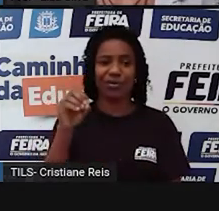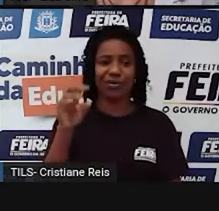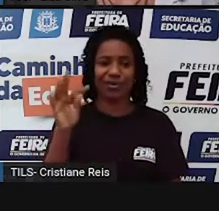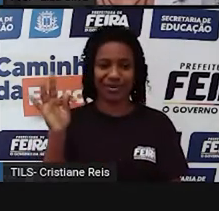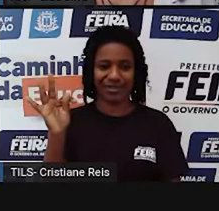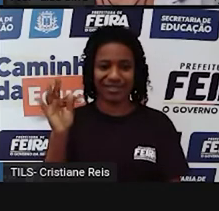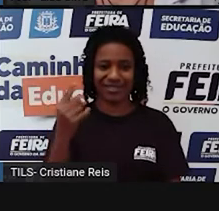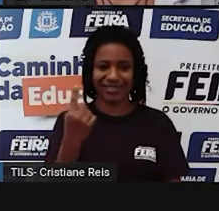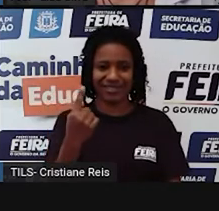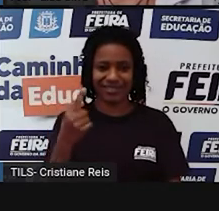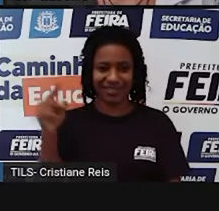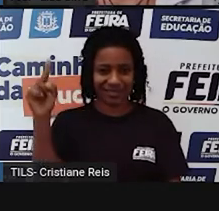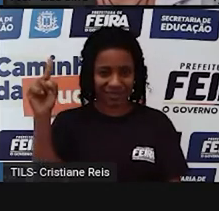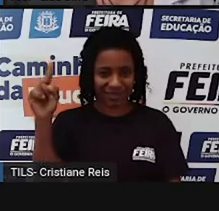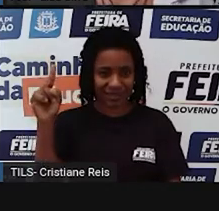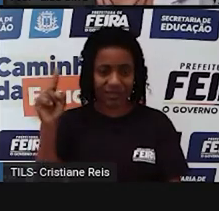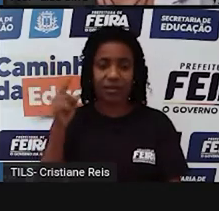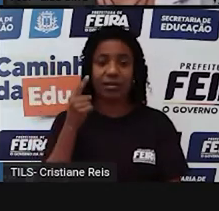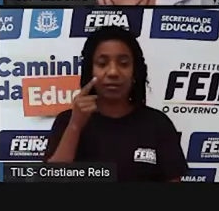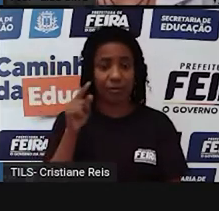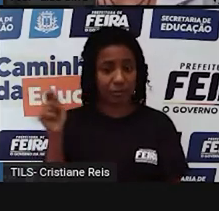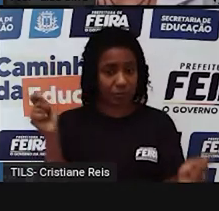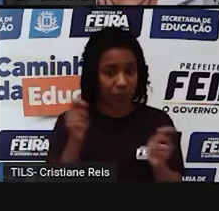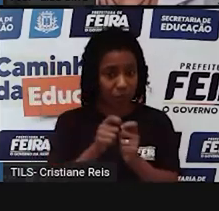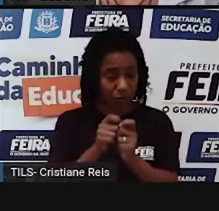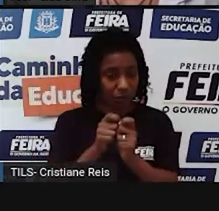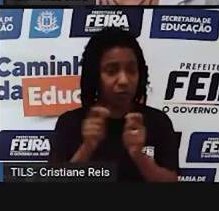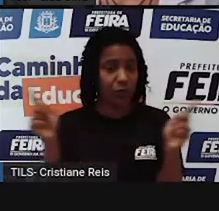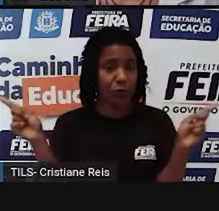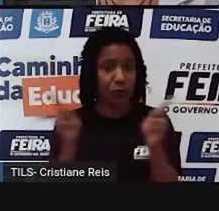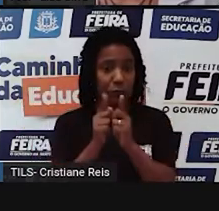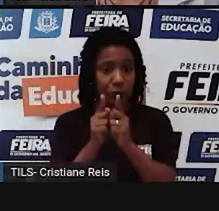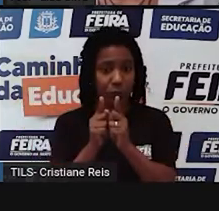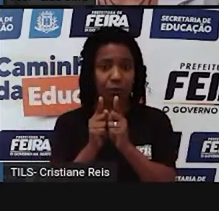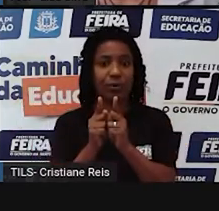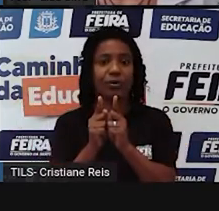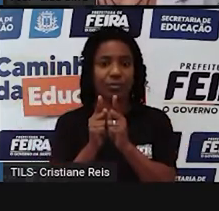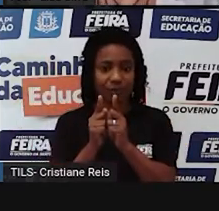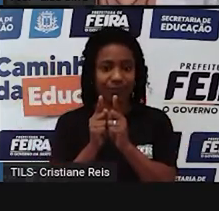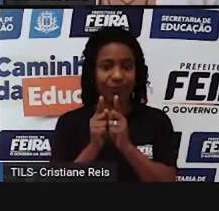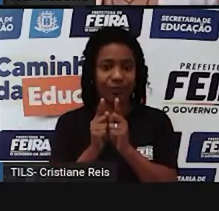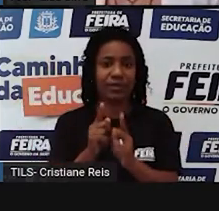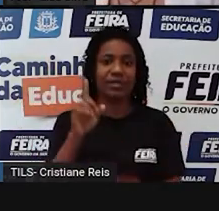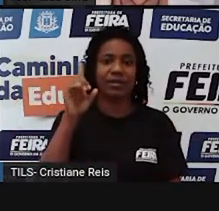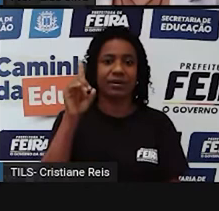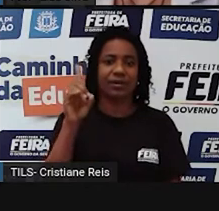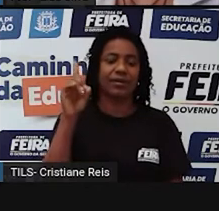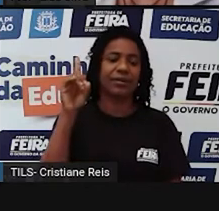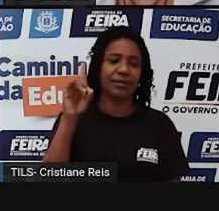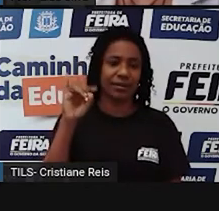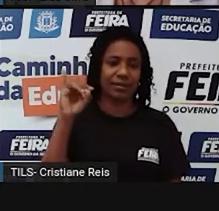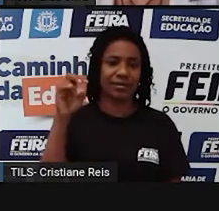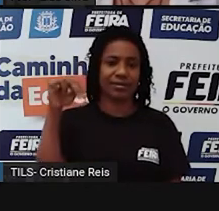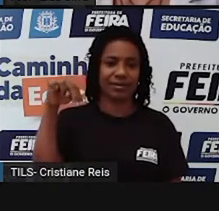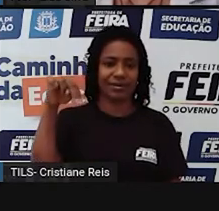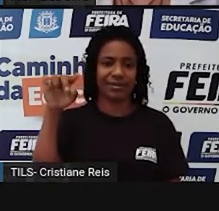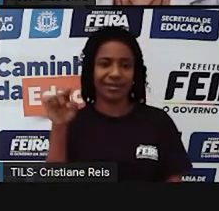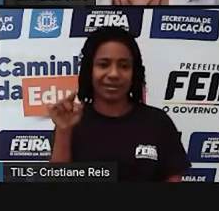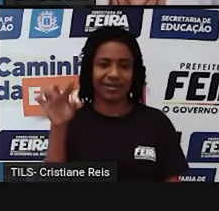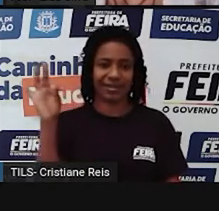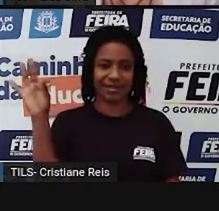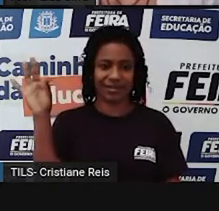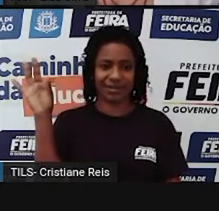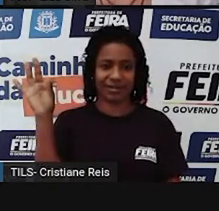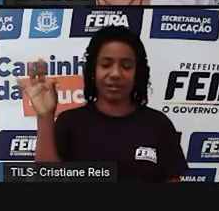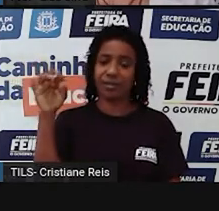E eu posso também utilizar a sua forma contrata. Did not. Tanto faz eu utilizar did not